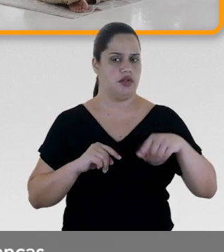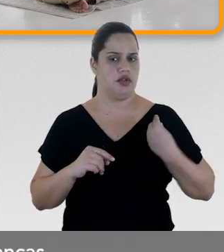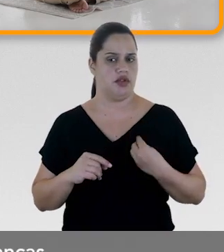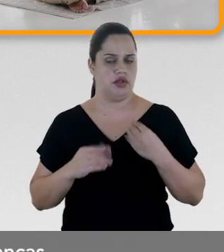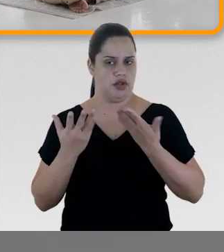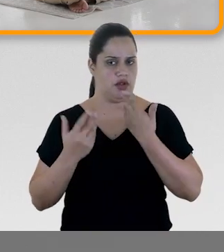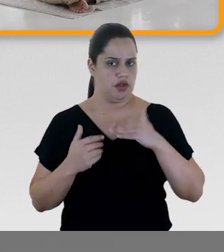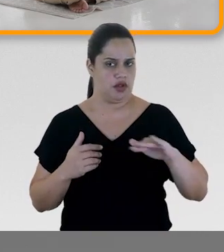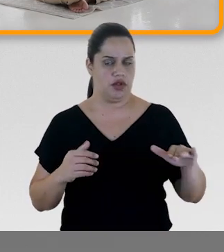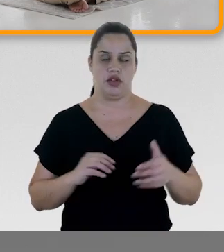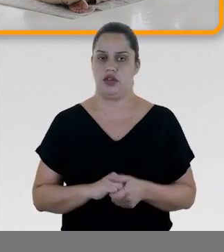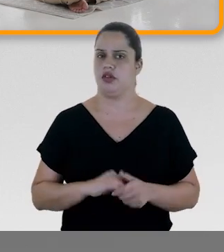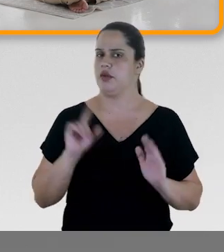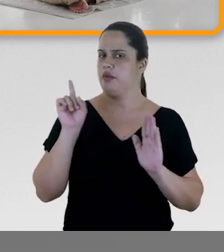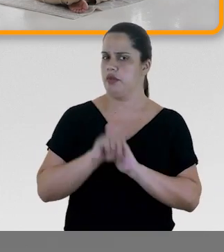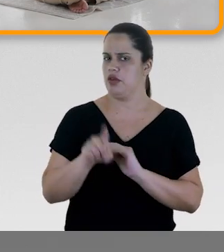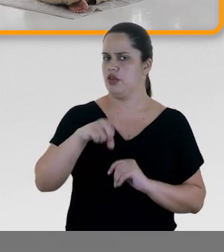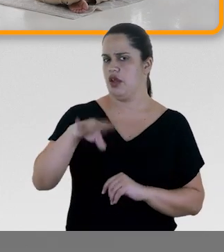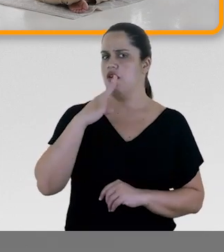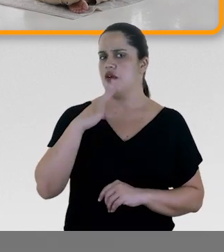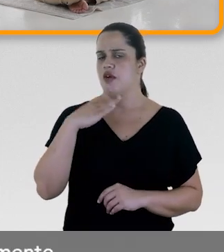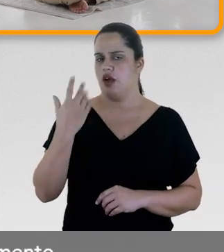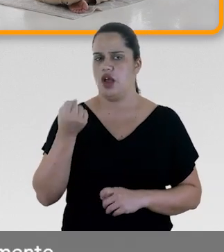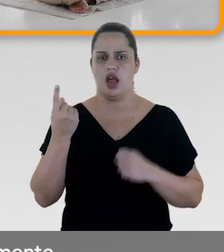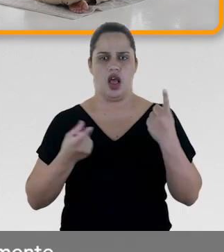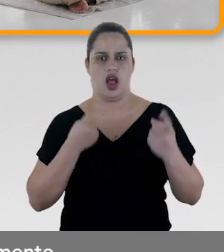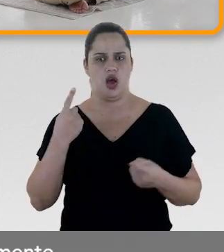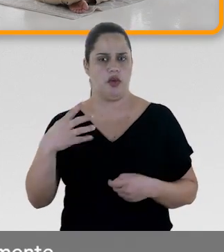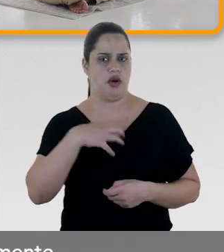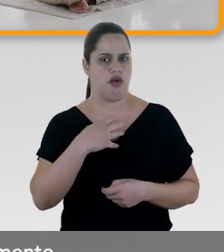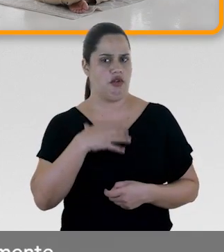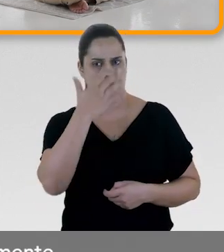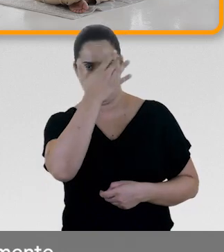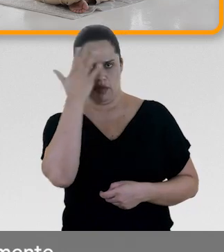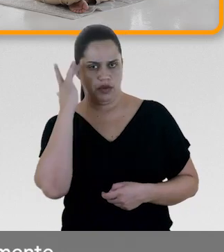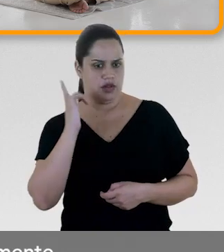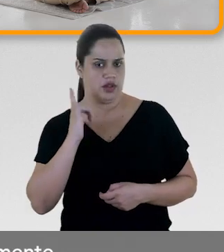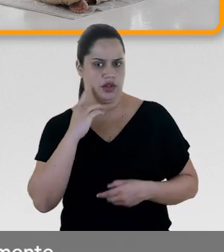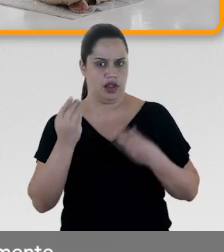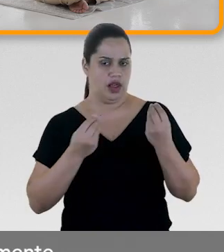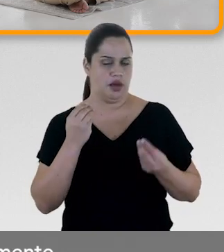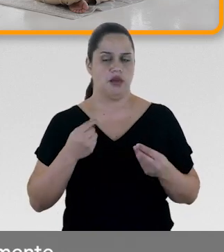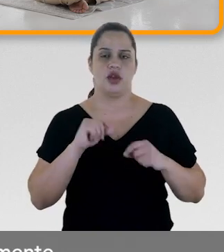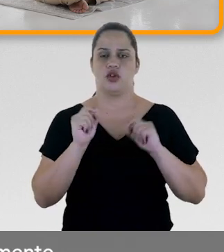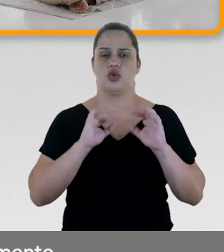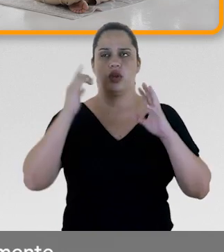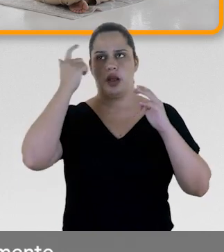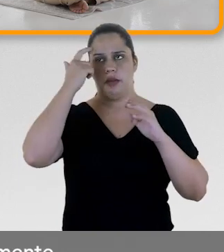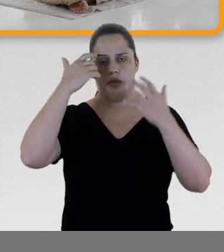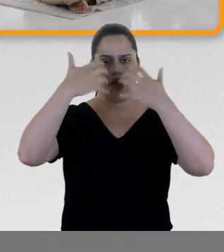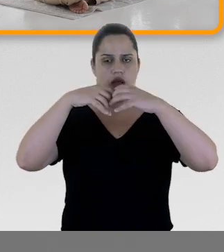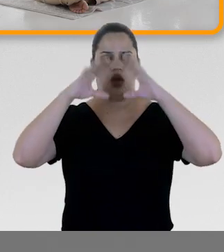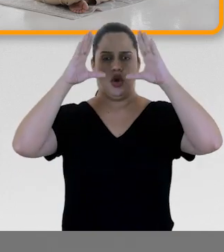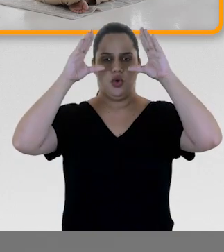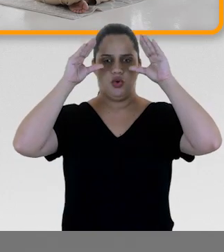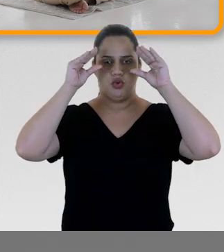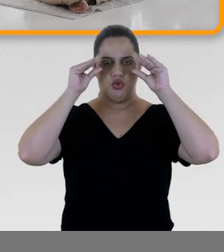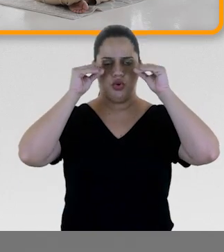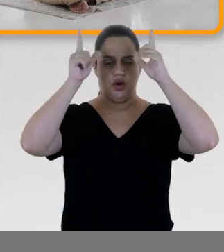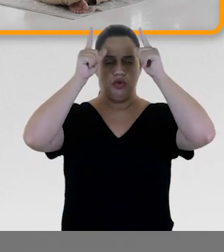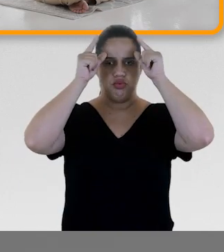crianças e pergunte se elas conhecem alguma forma que as pessoas têm para aliviar a mente, como